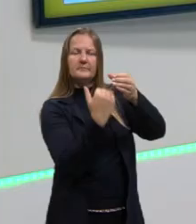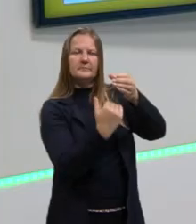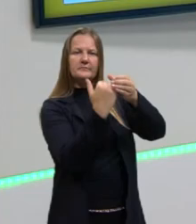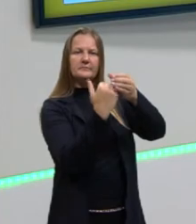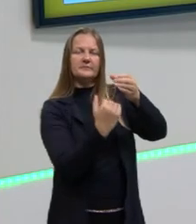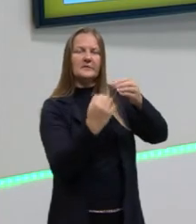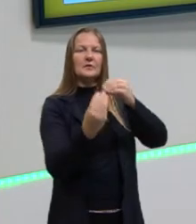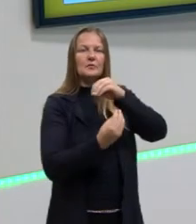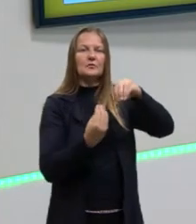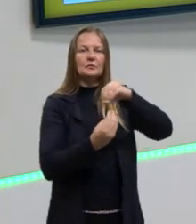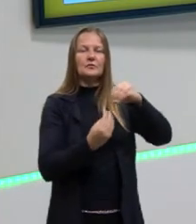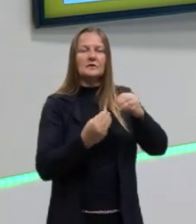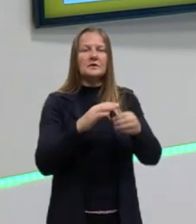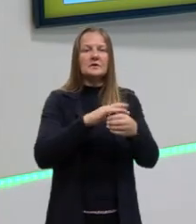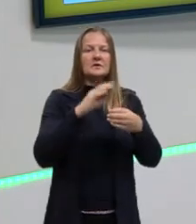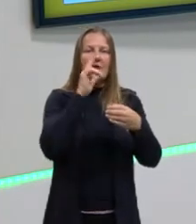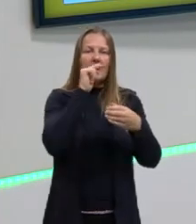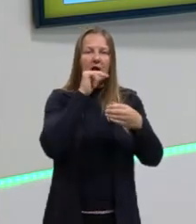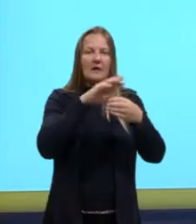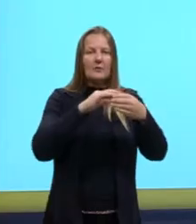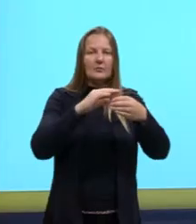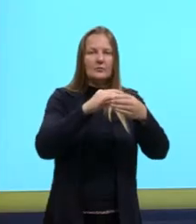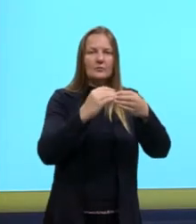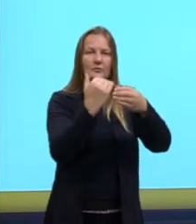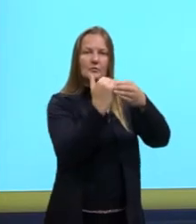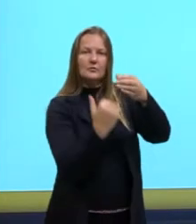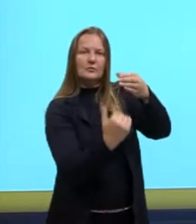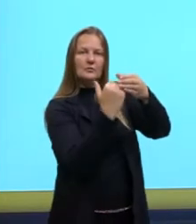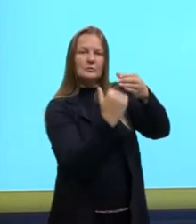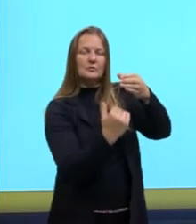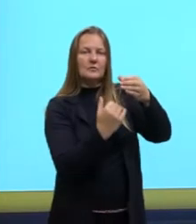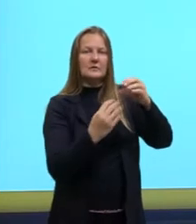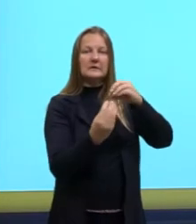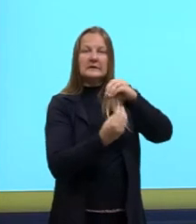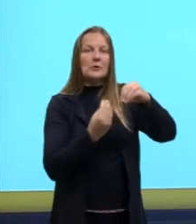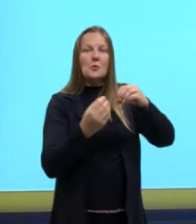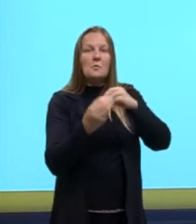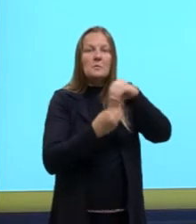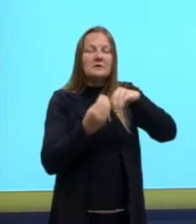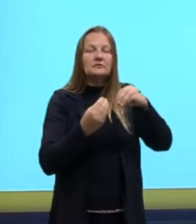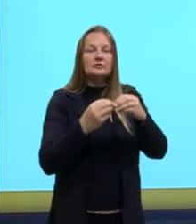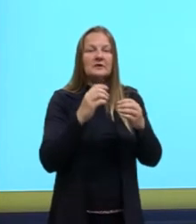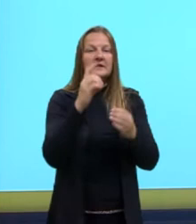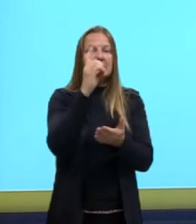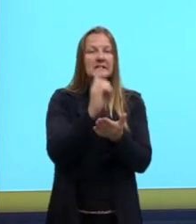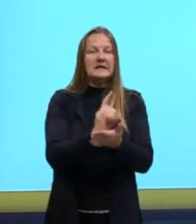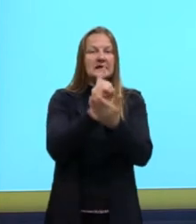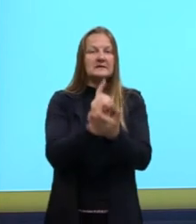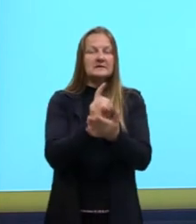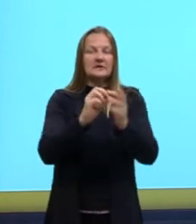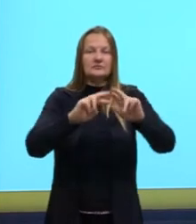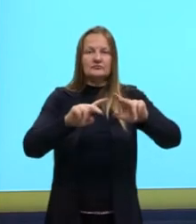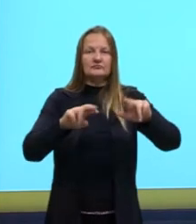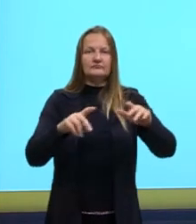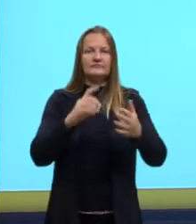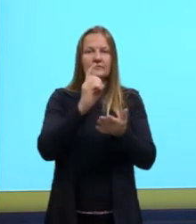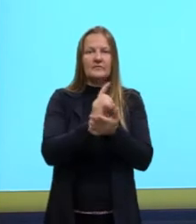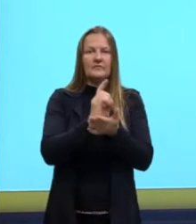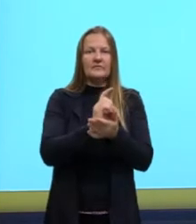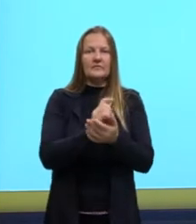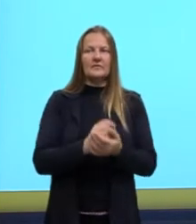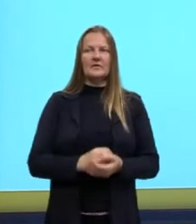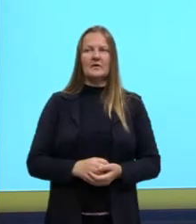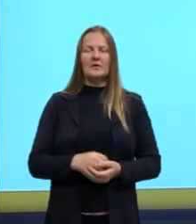componentes insolúveis, um no outro e com densidades diferentes, funciona com